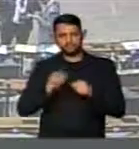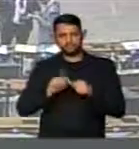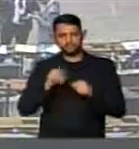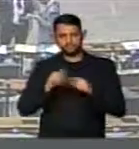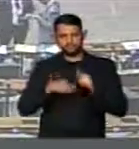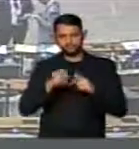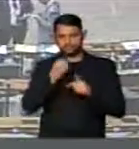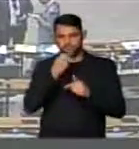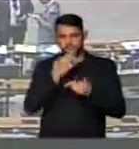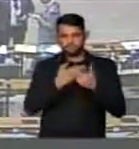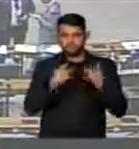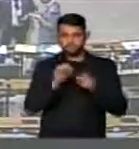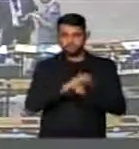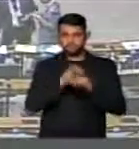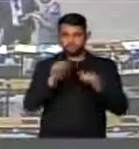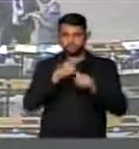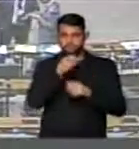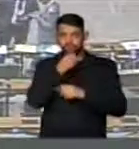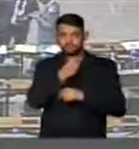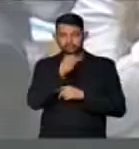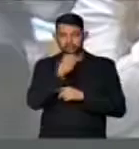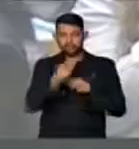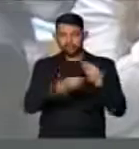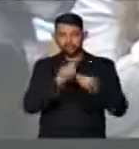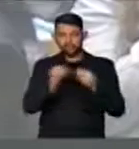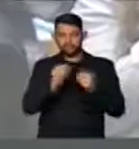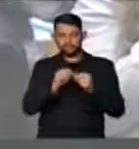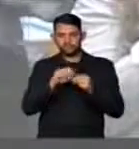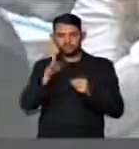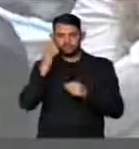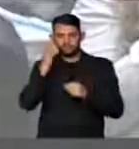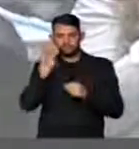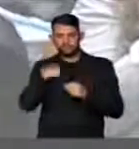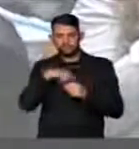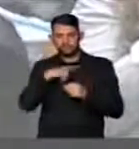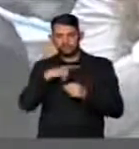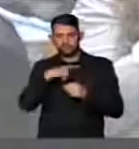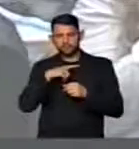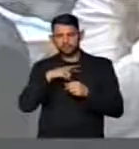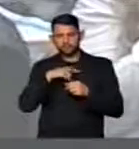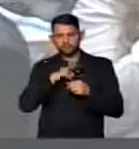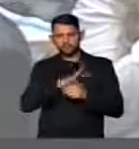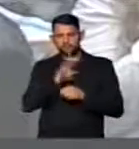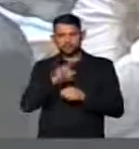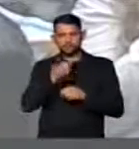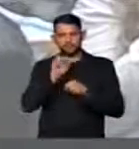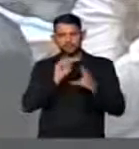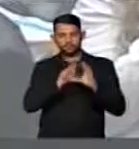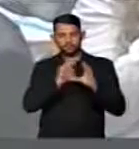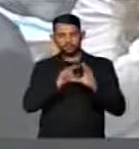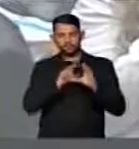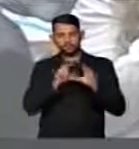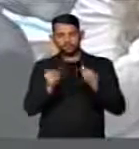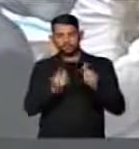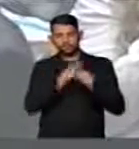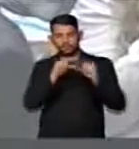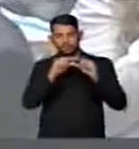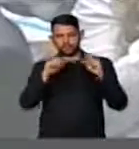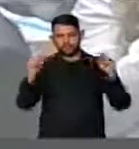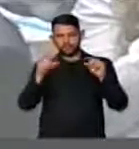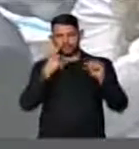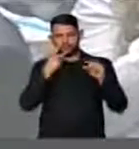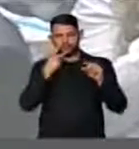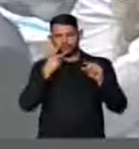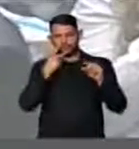matérias positivas na imprensa. Como se fosse amanhã amanhecer o site da Globo, por exemplo, na sua primeira linha,